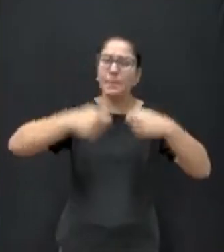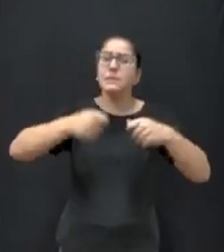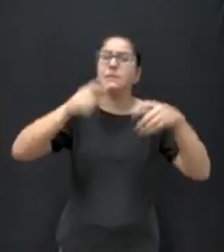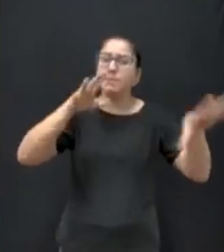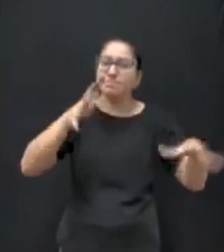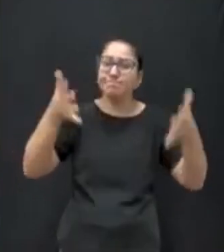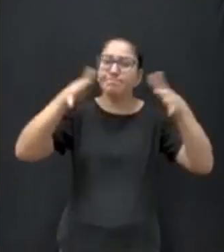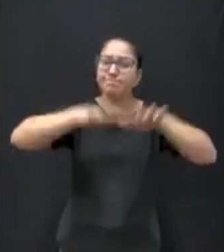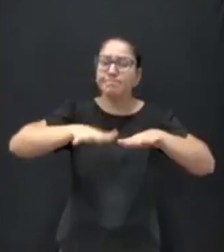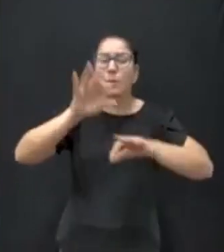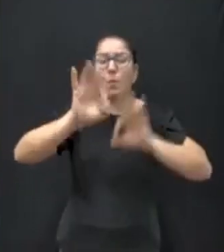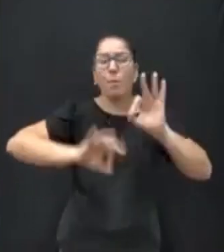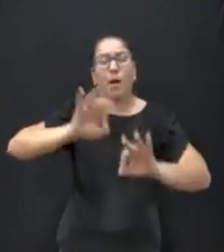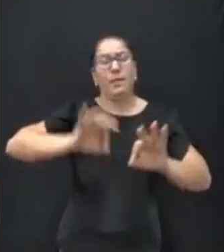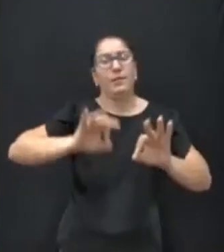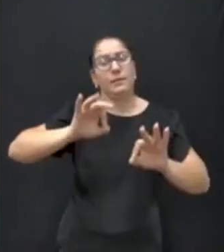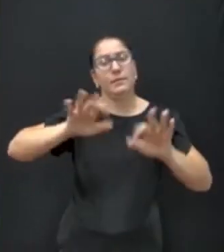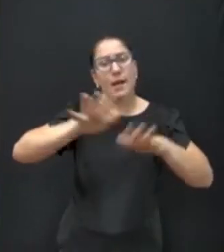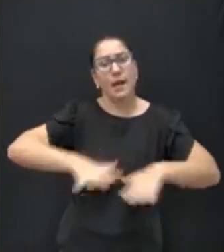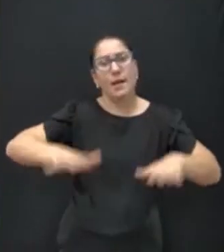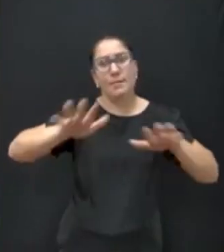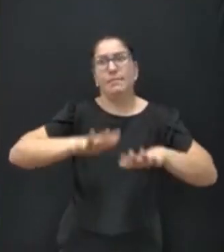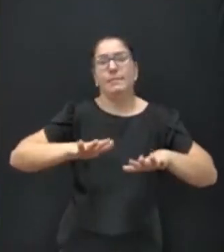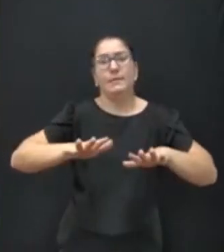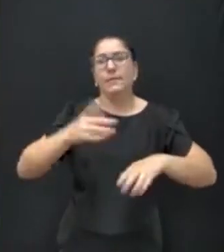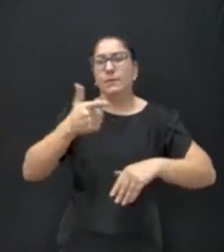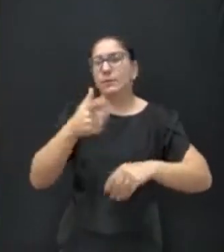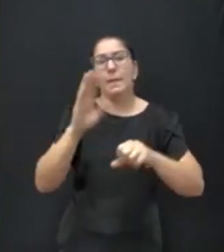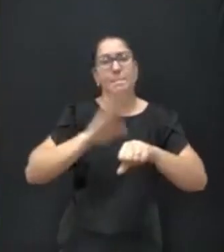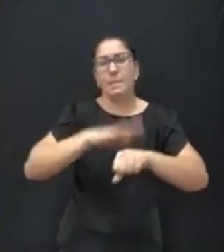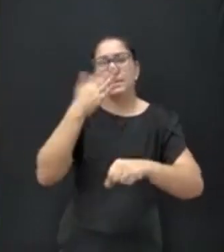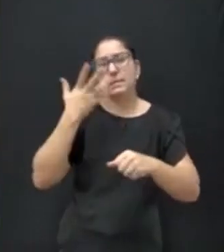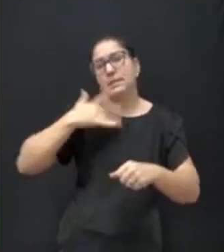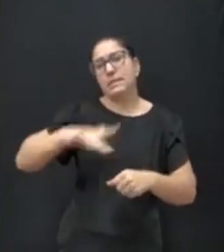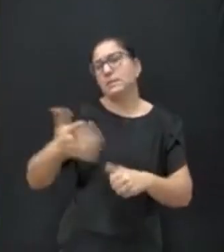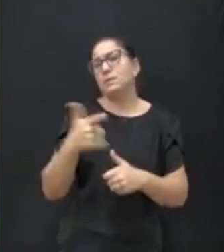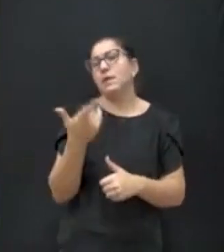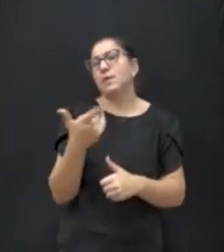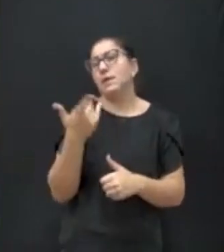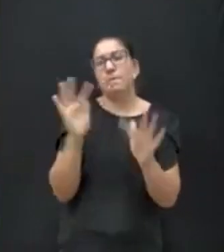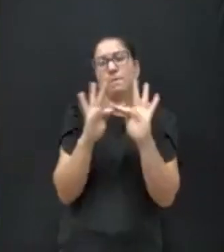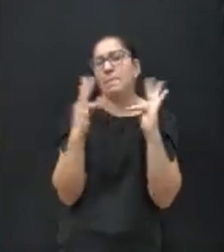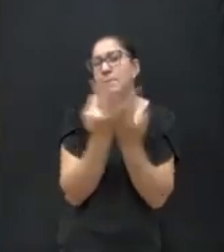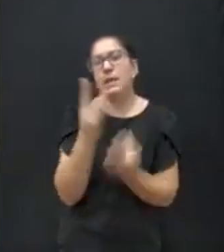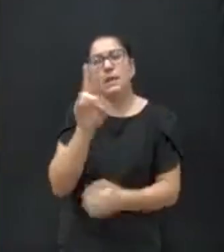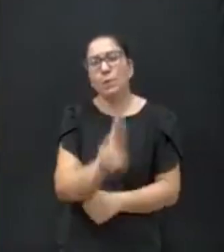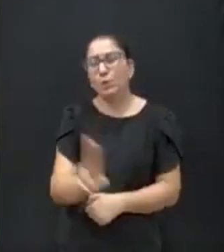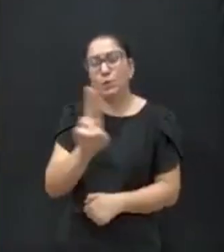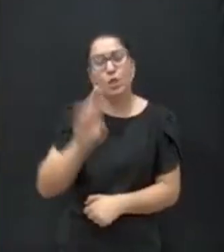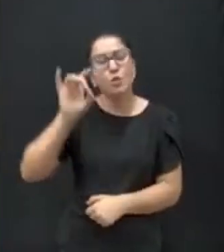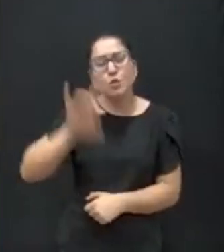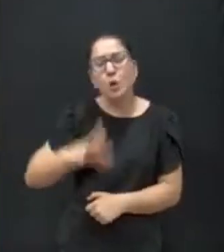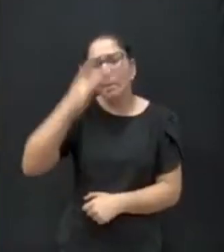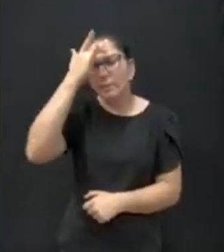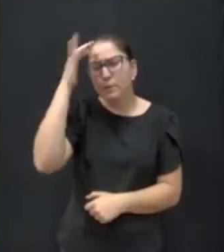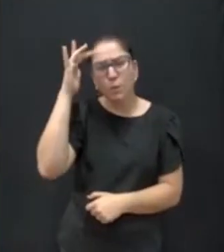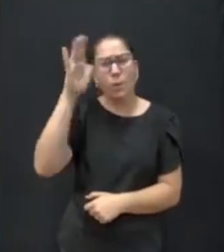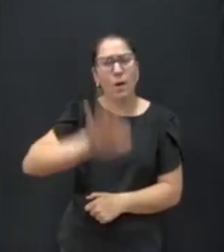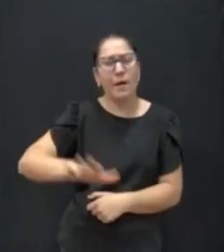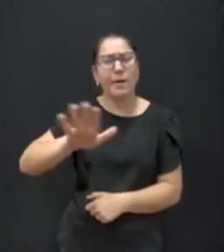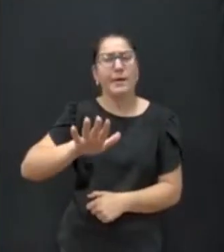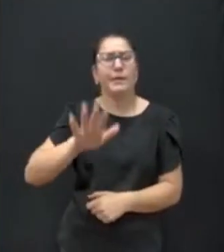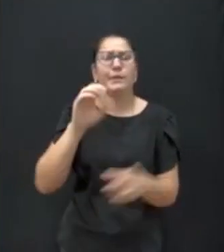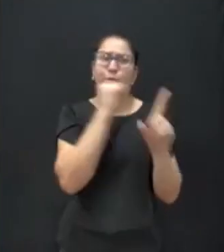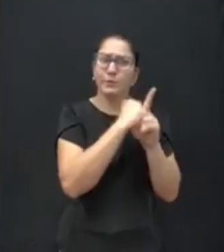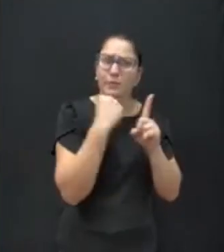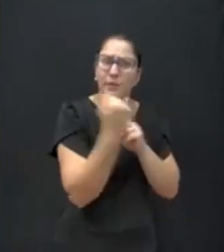reintegrar a posse daquele espaço público, que hoje não tem mais criança, não tem mais família que utiliza. Precisa reintegrar essa posse